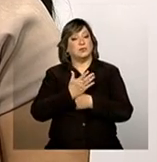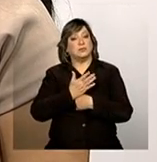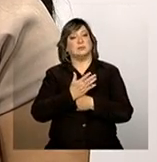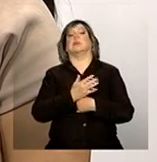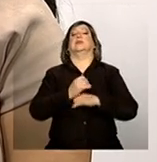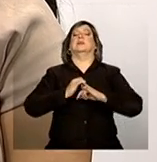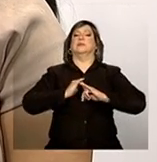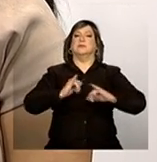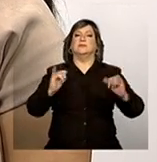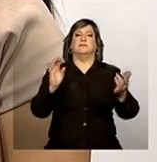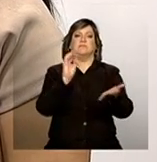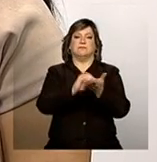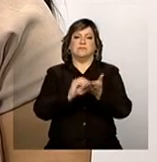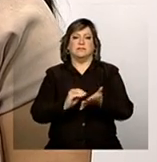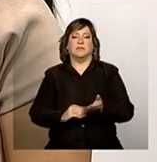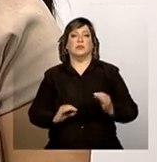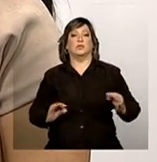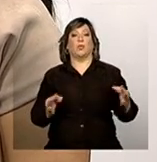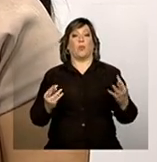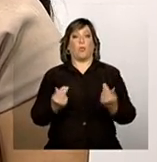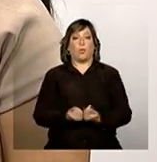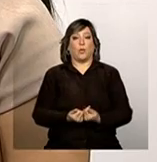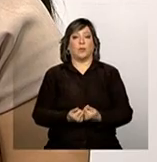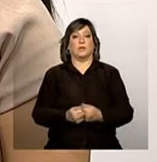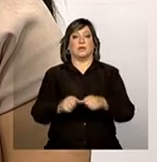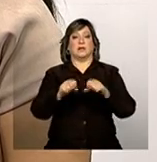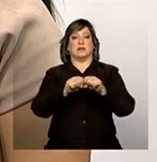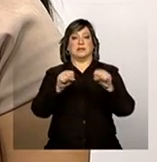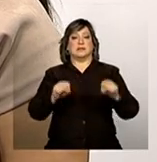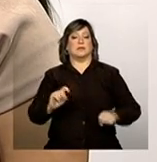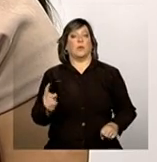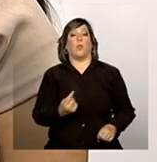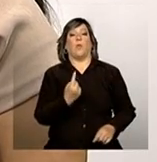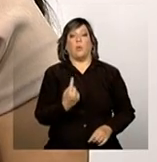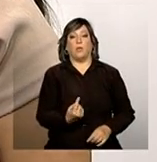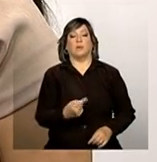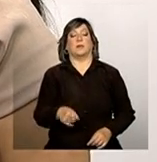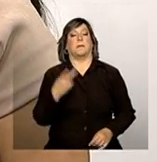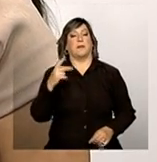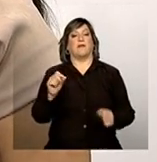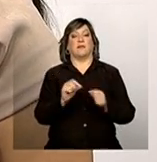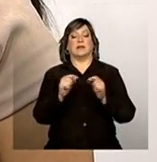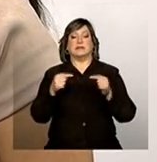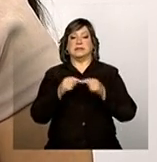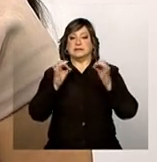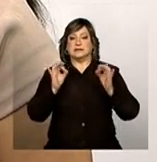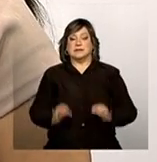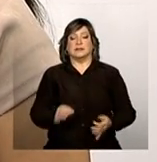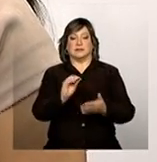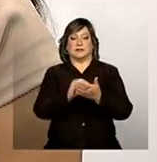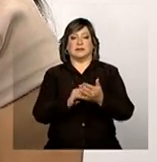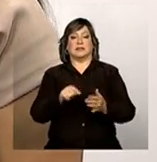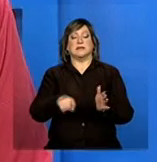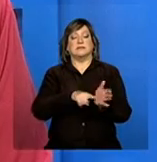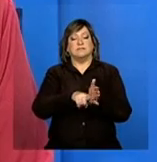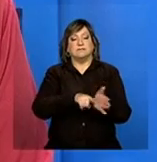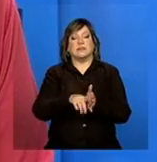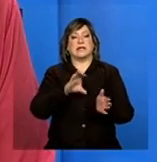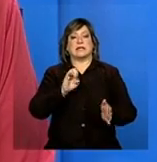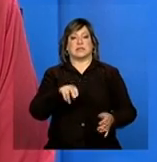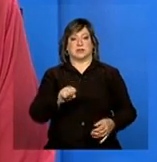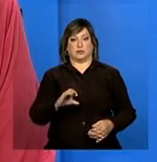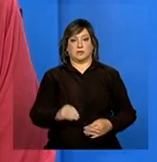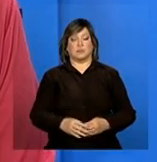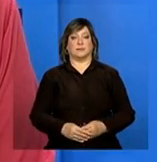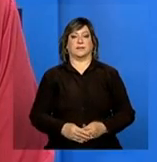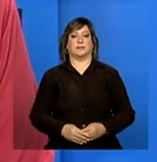mobilização de todo o sistema único para que haja o adequado preenchimento do censo. E a pergunta que não quer